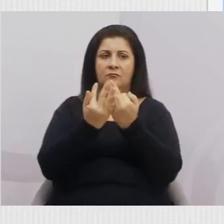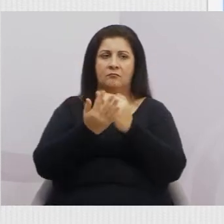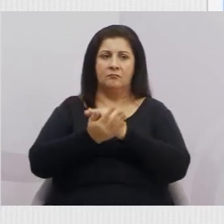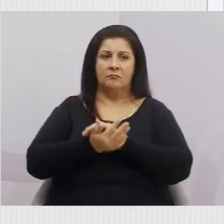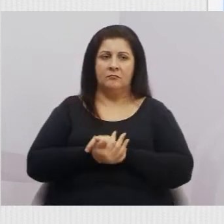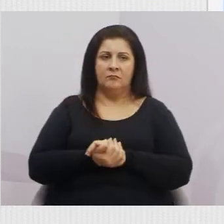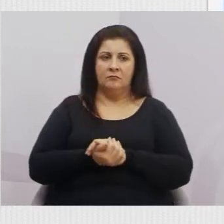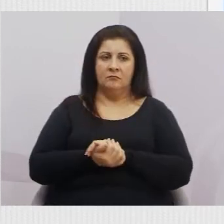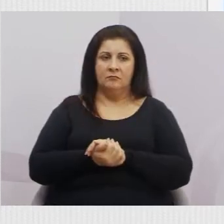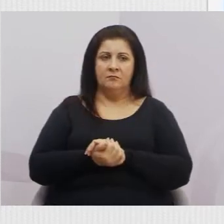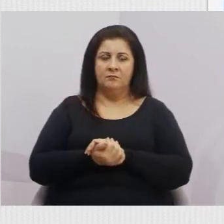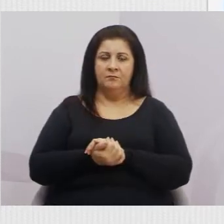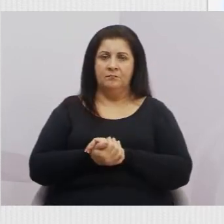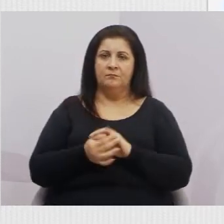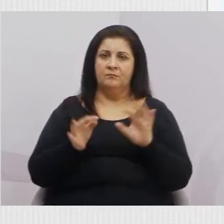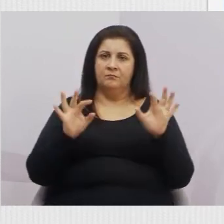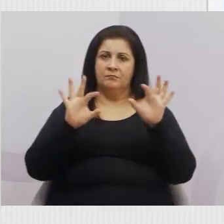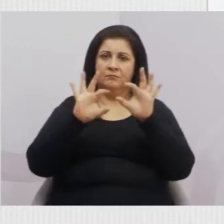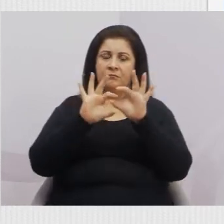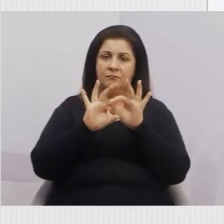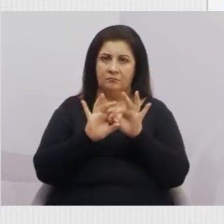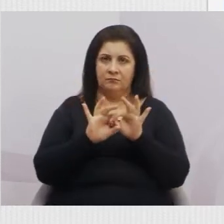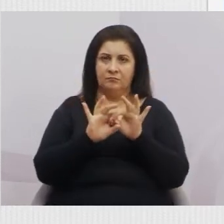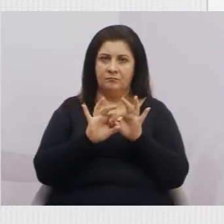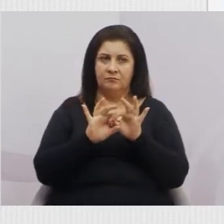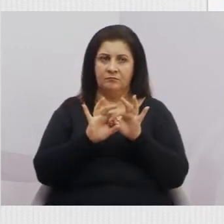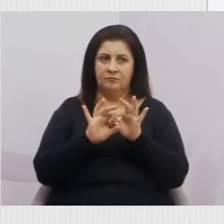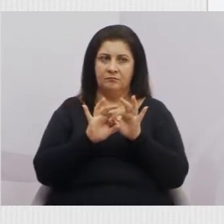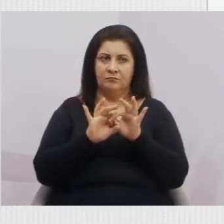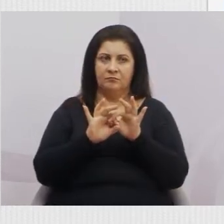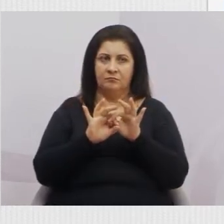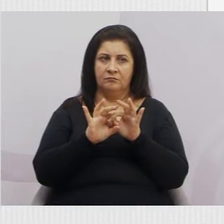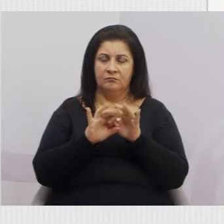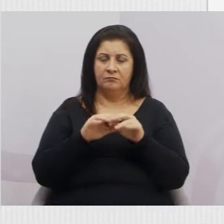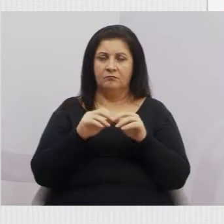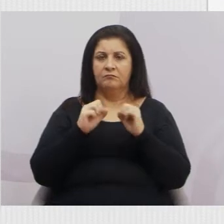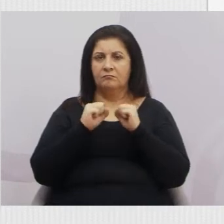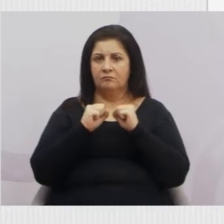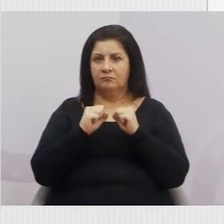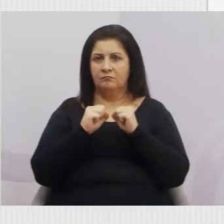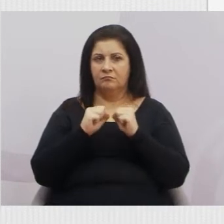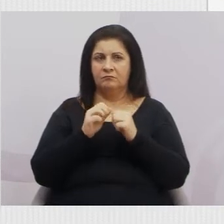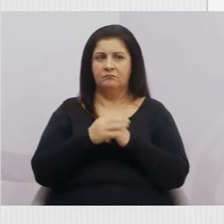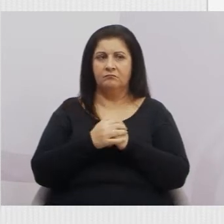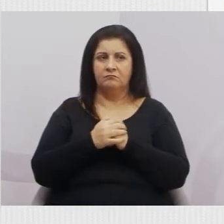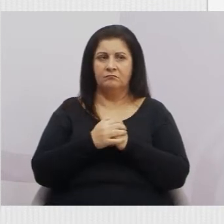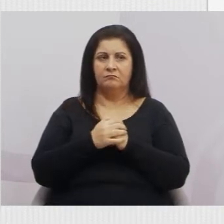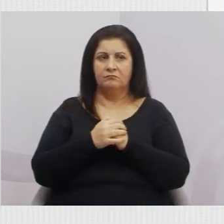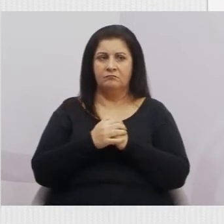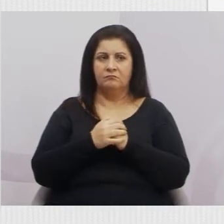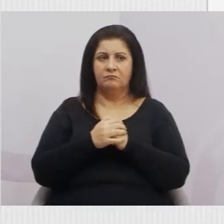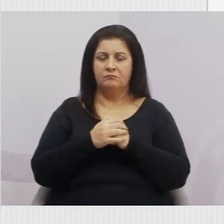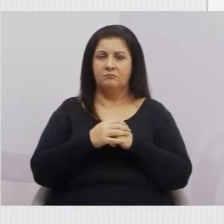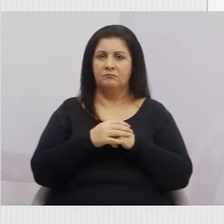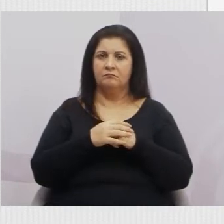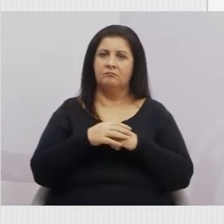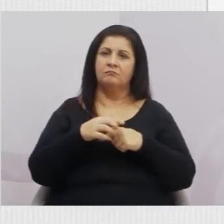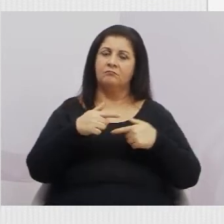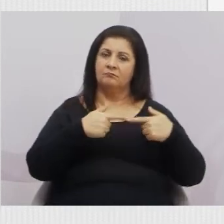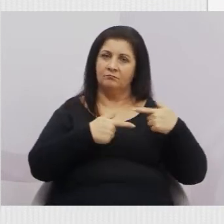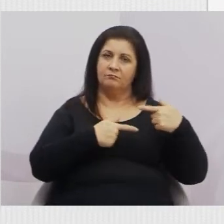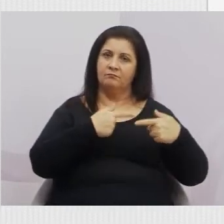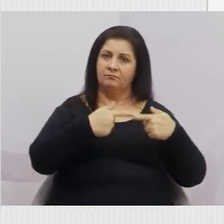desta união que são permitidas, que é possível, melhor dizendo, a procriação.